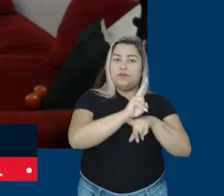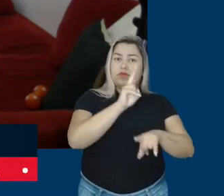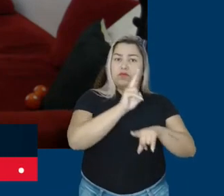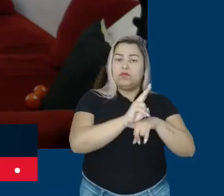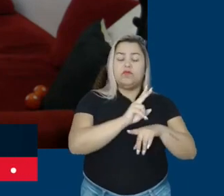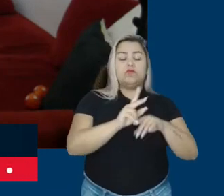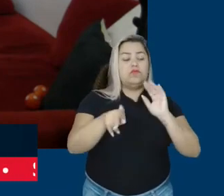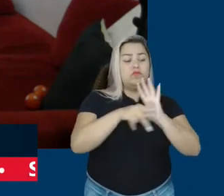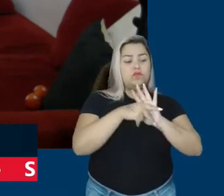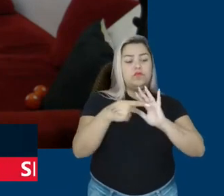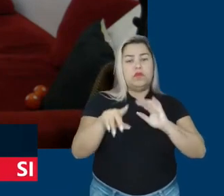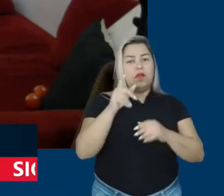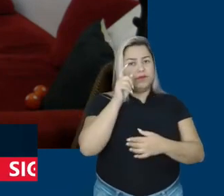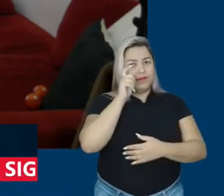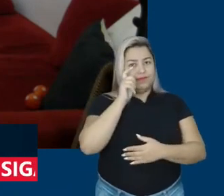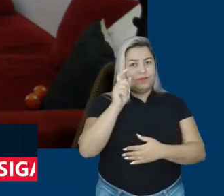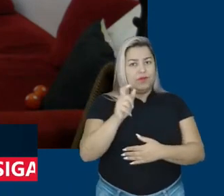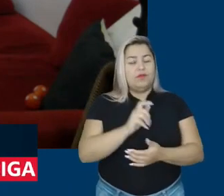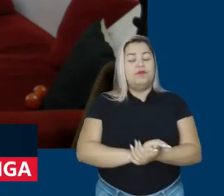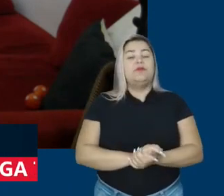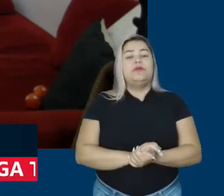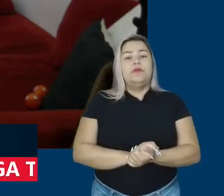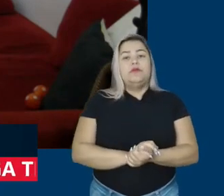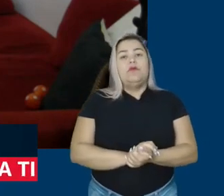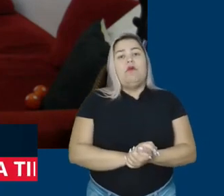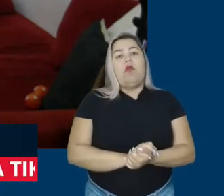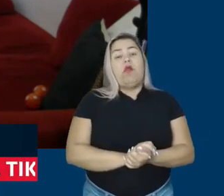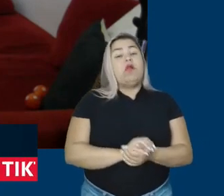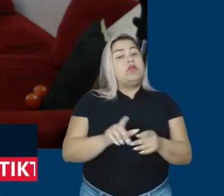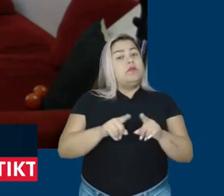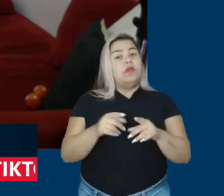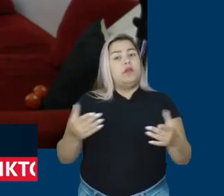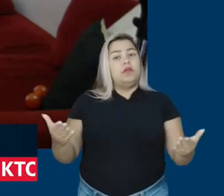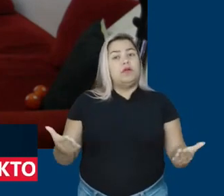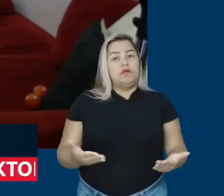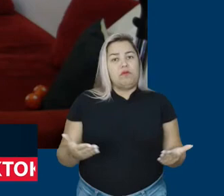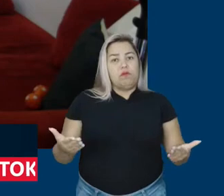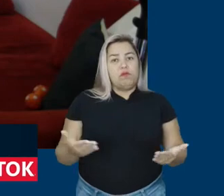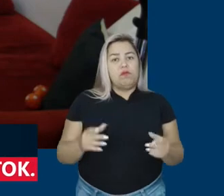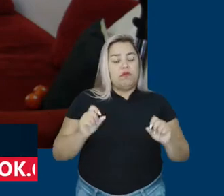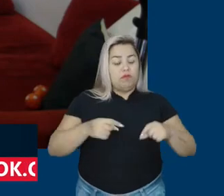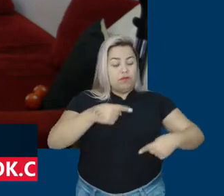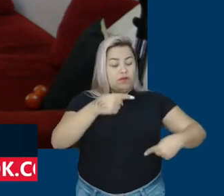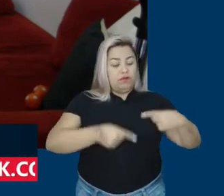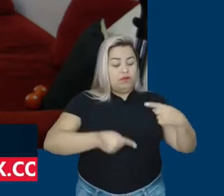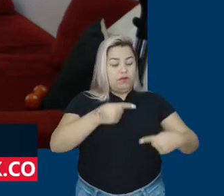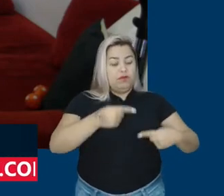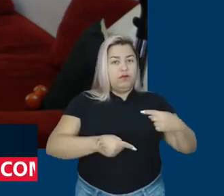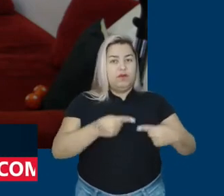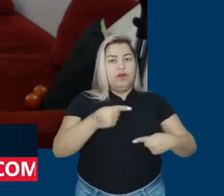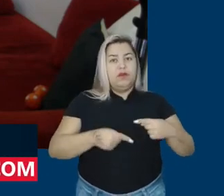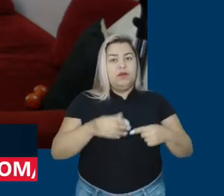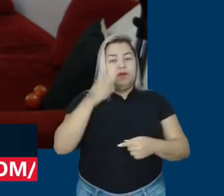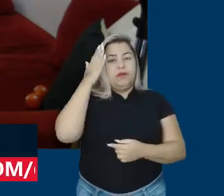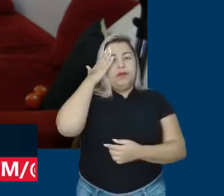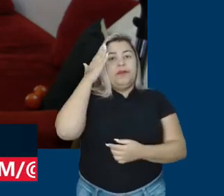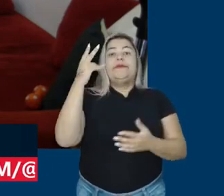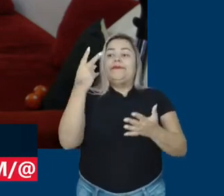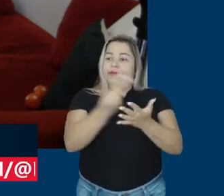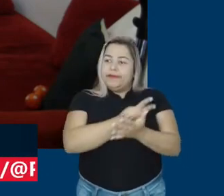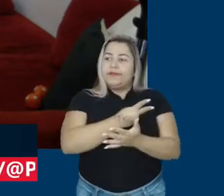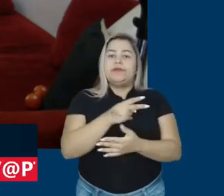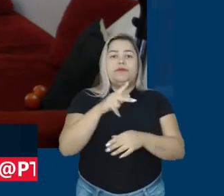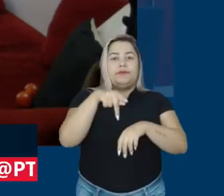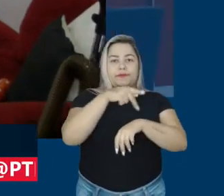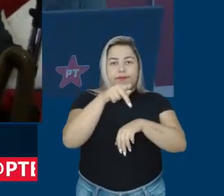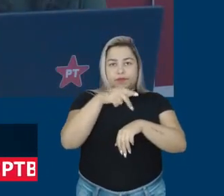interesses, né? Então, a gente precisa tomar muito cuidado nesse momento em relação a esse debate para que as pessoas saibam o que está acontecendo no país,